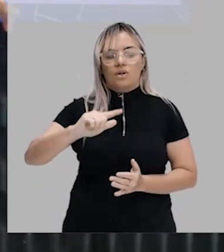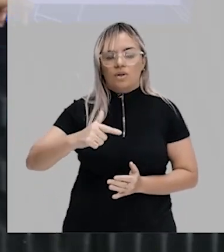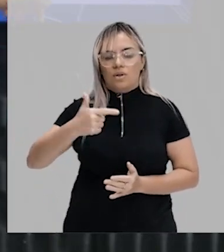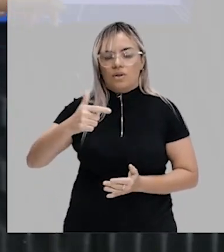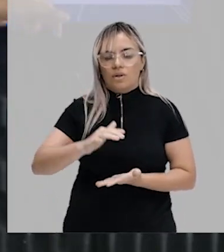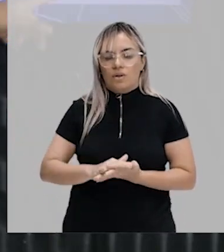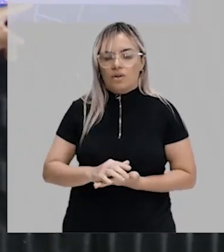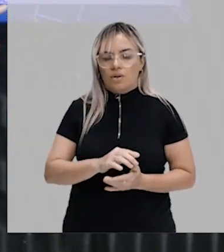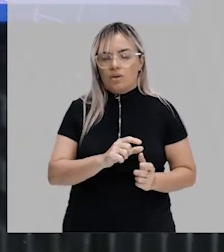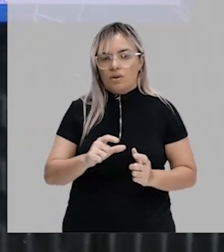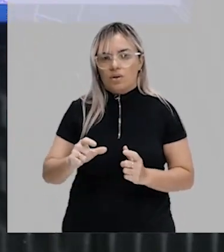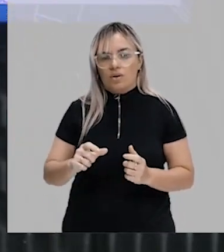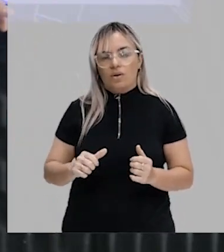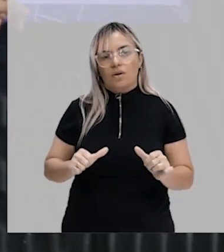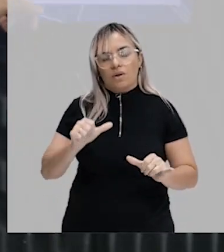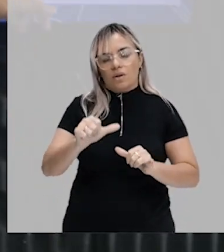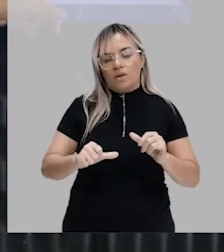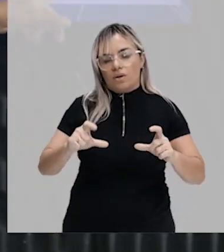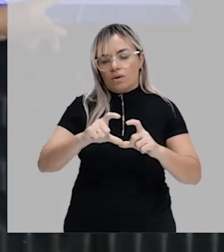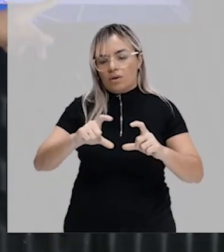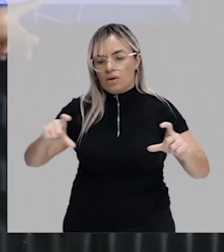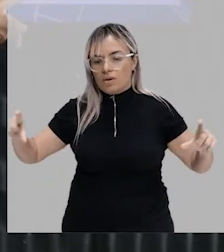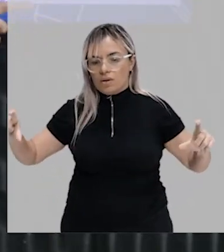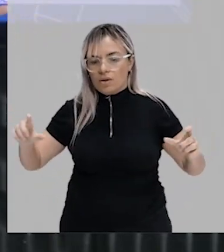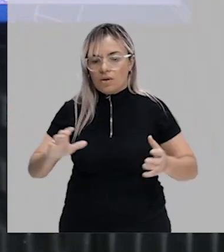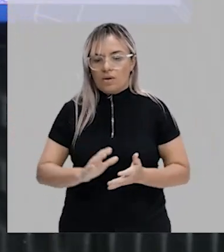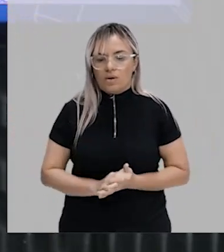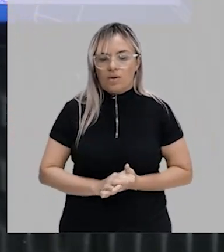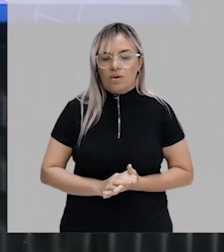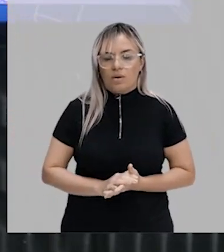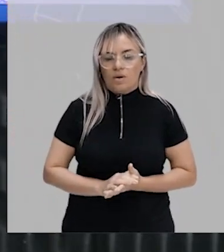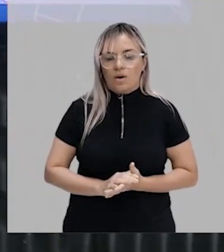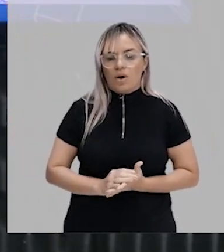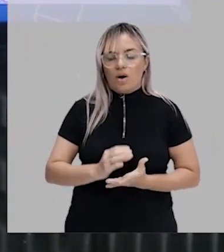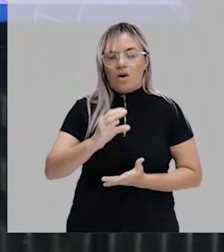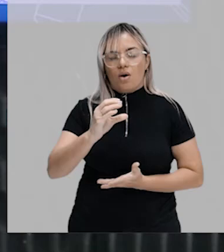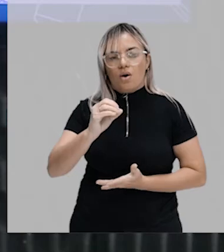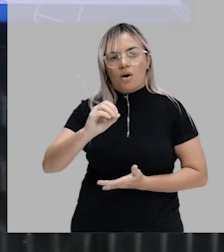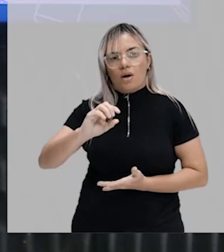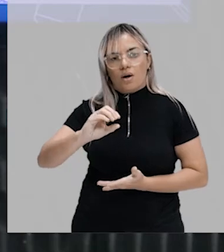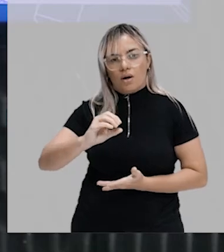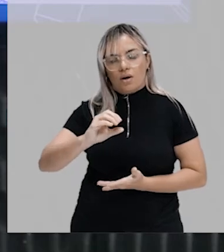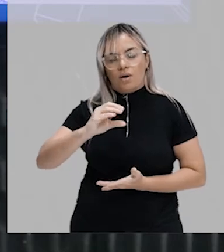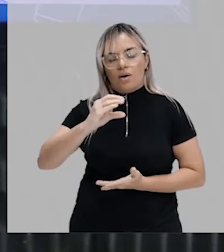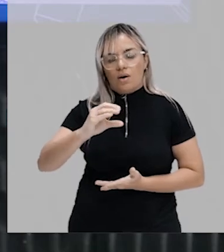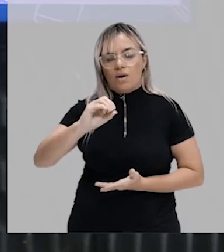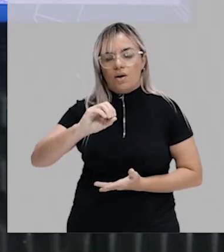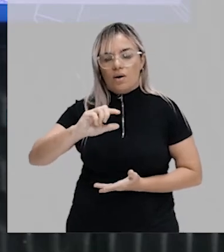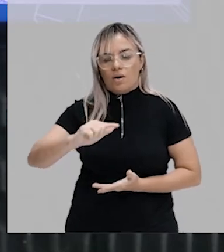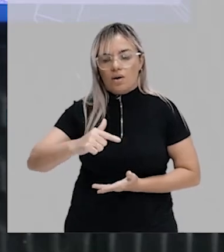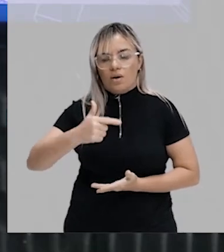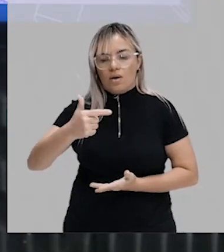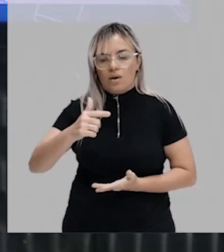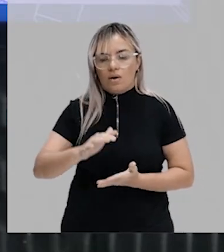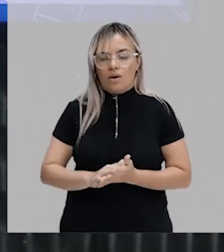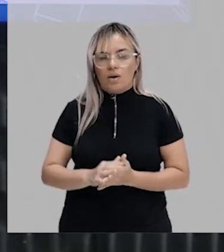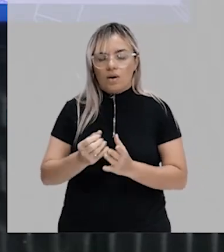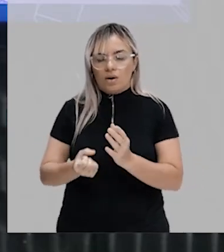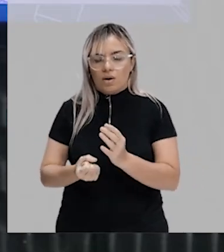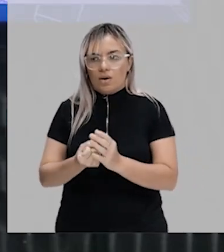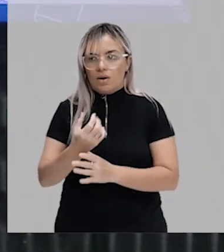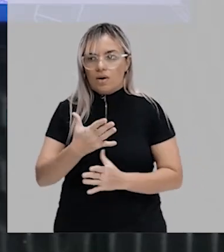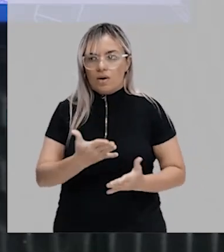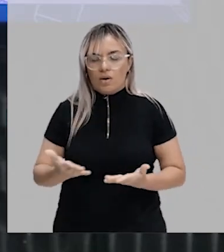promoveram essas reações aqui, o gás carbônico com a água vai produzir a glicose, que isso aqui é um